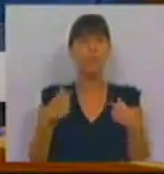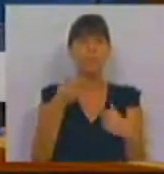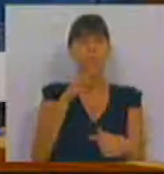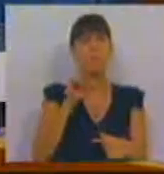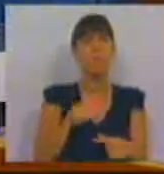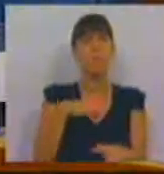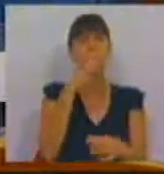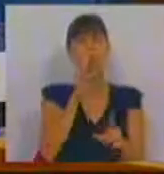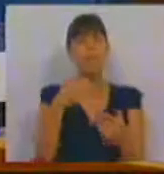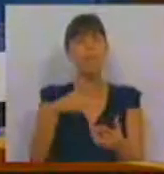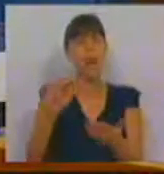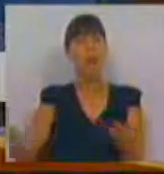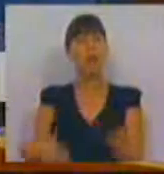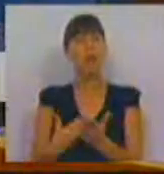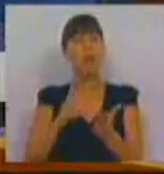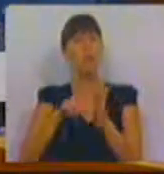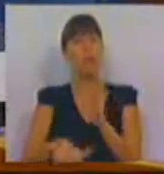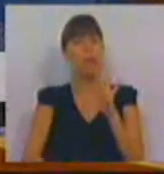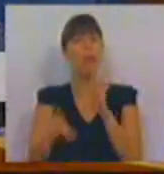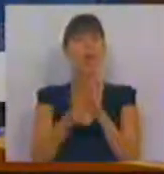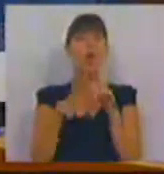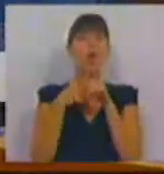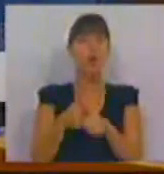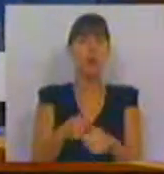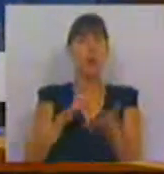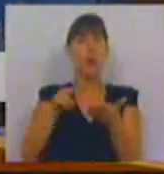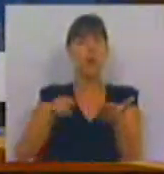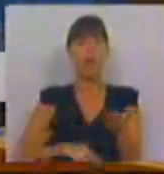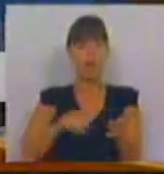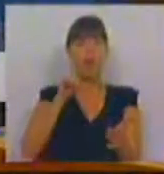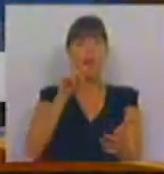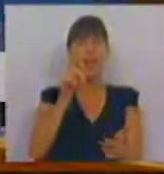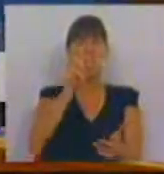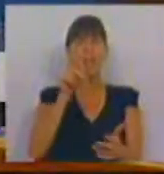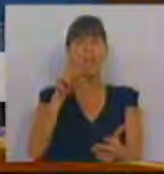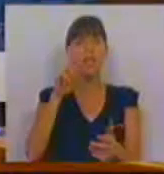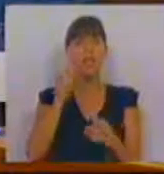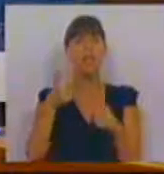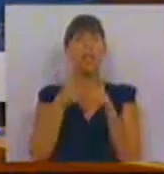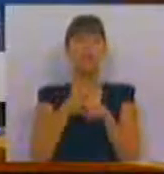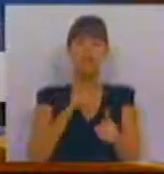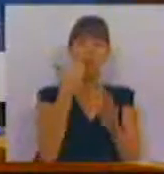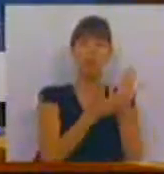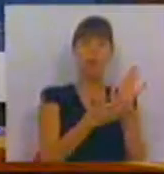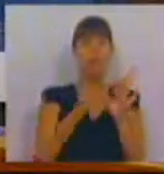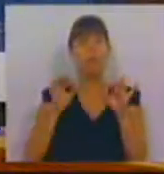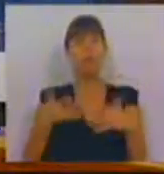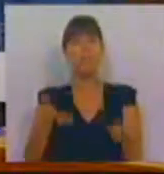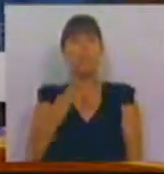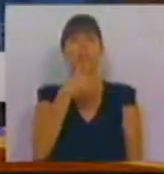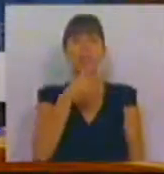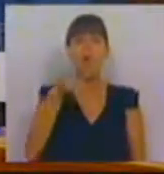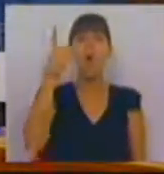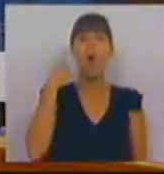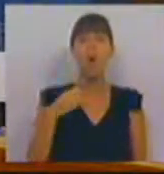Partido Socialista vai dizer, vai apresentar um projeto de lei que cumpre a Convenção de Luzarote e que está de acordo com a Constituição. E, finalmente, temos aqui declarações